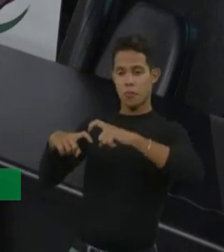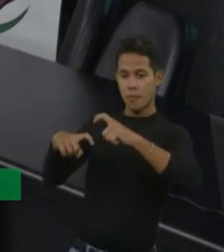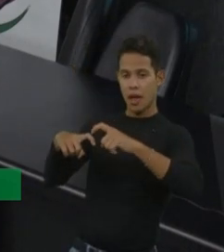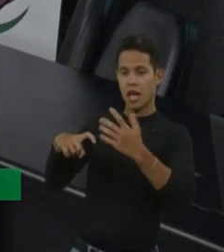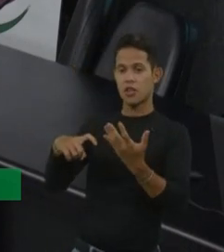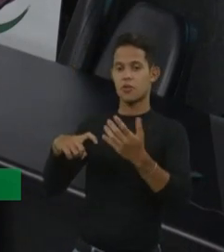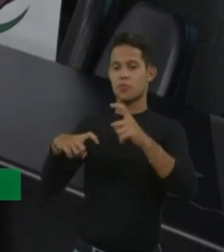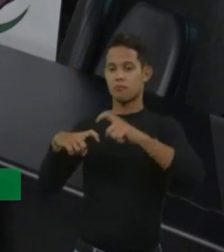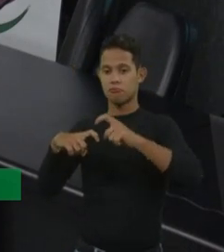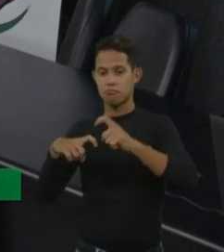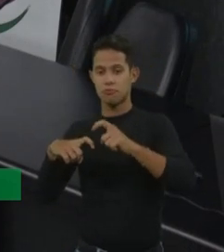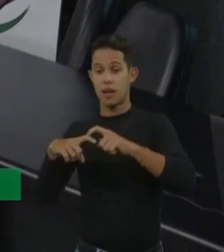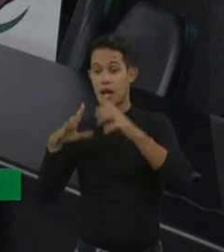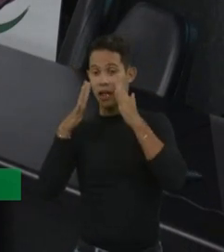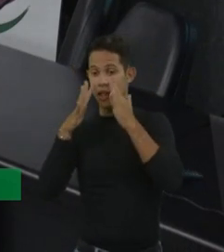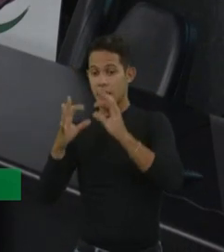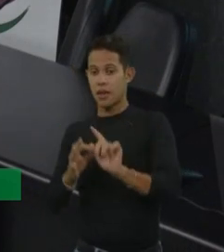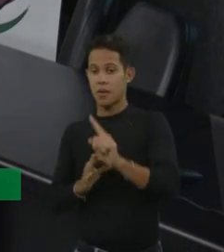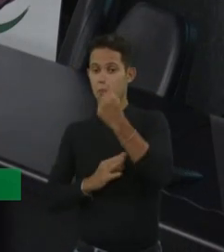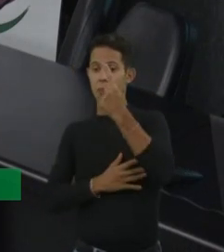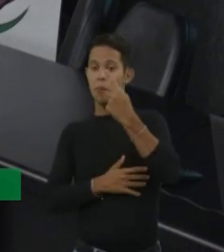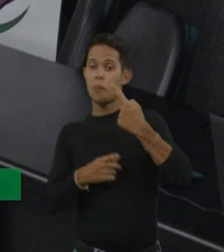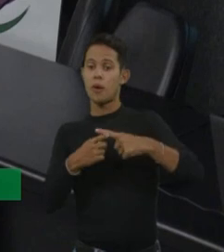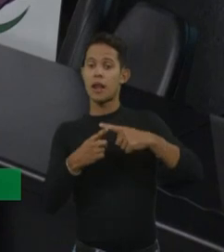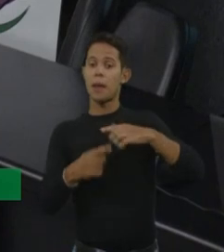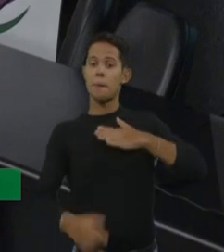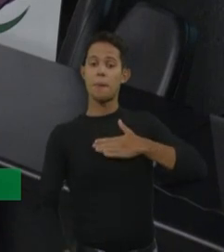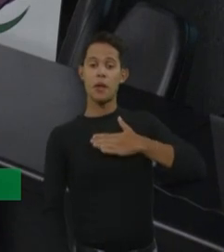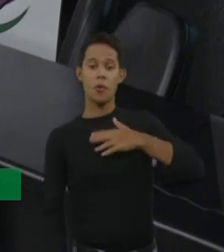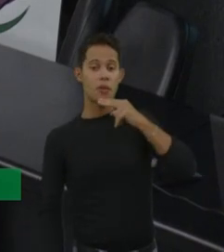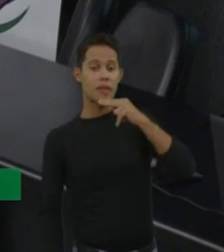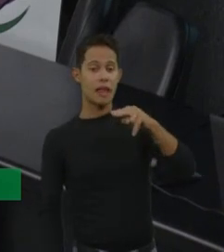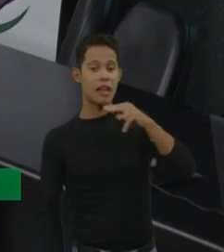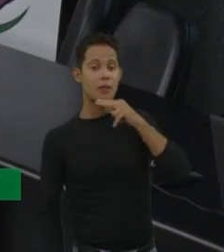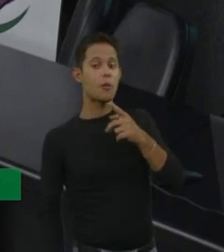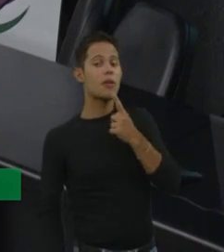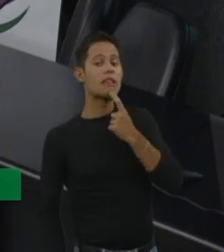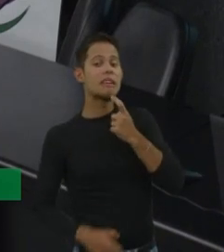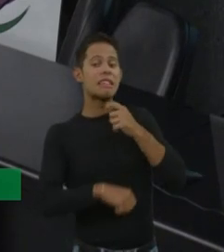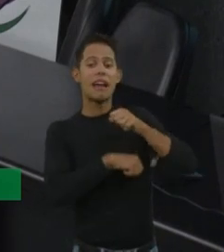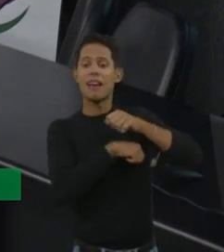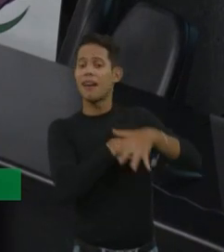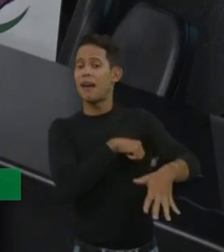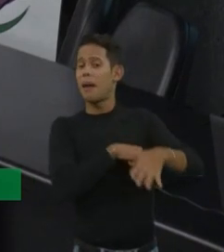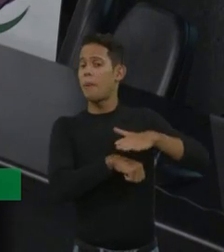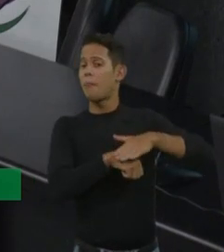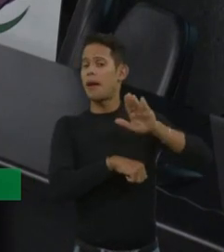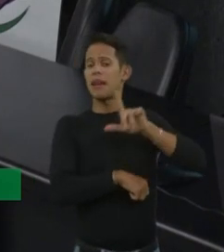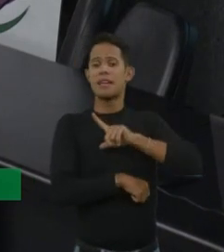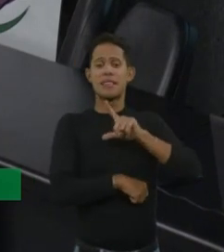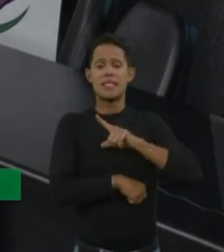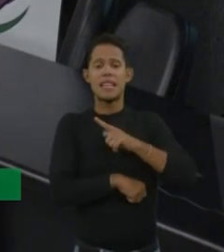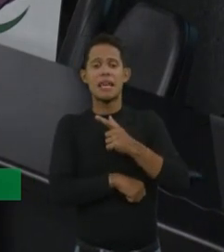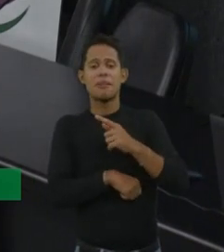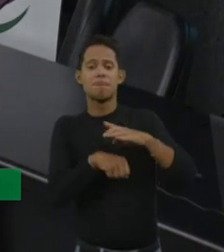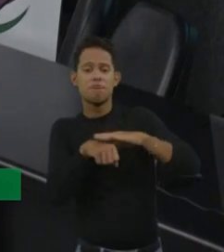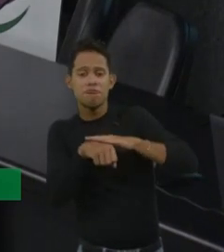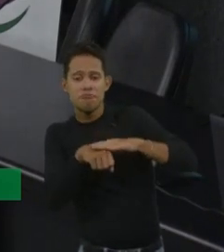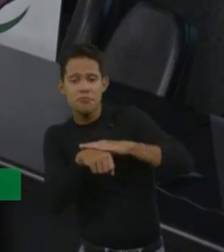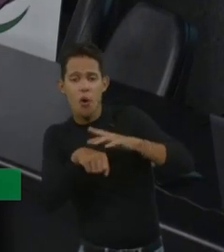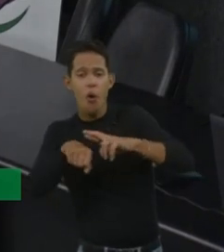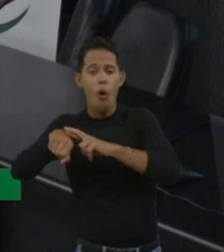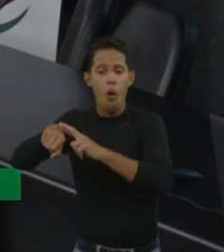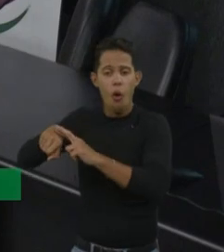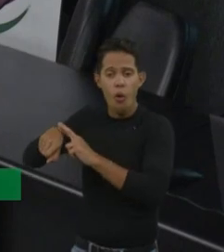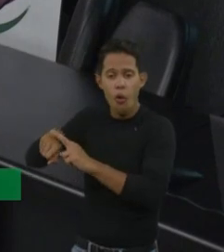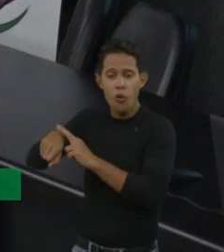atenção primária, porque esse meu neto sangra mais do que o habitual. Ele vive com manchinhas roxas, ele foi fazer a